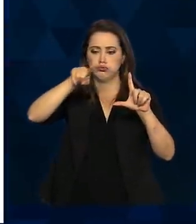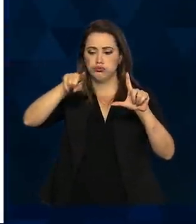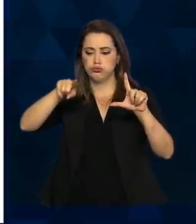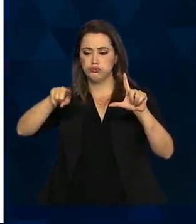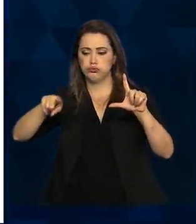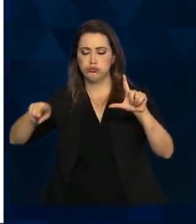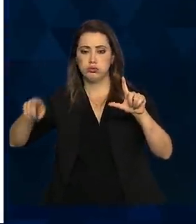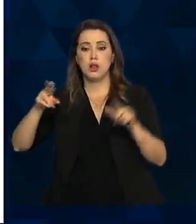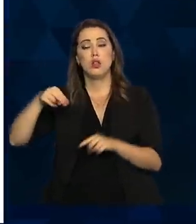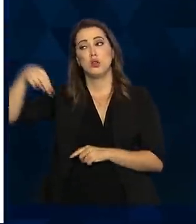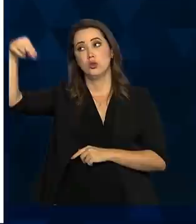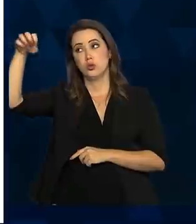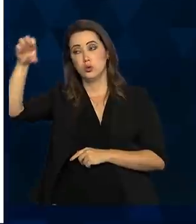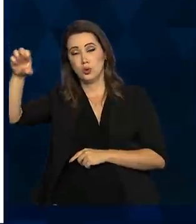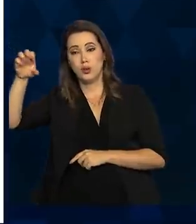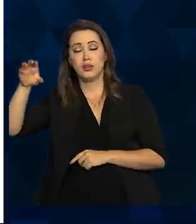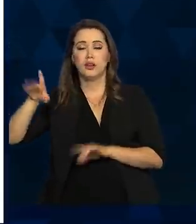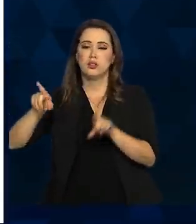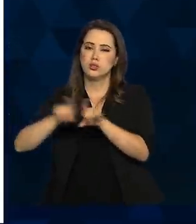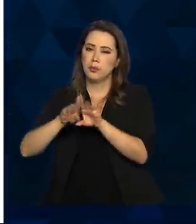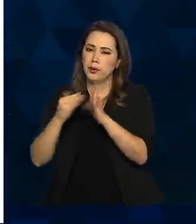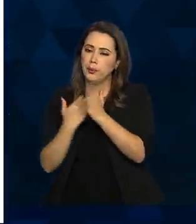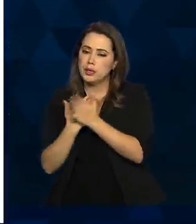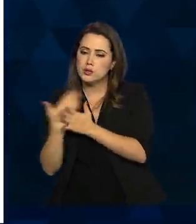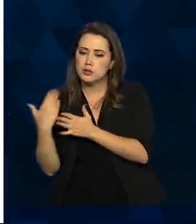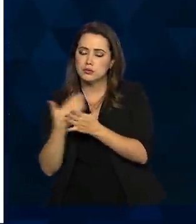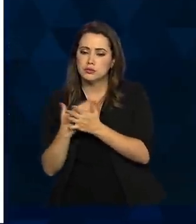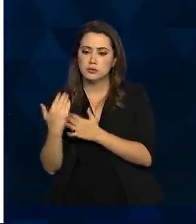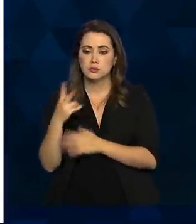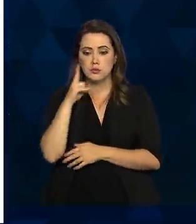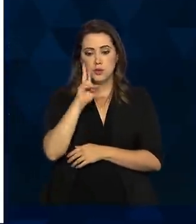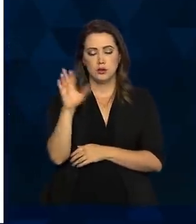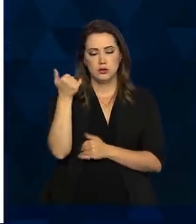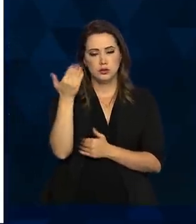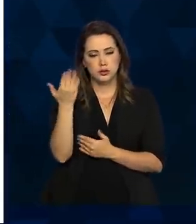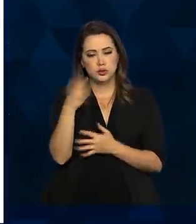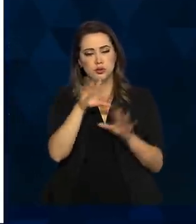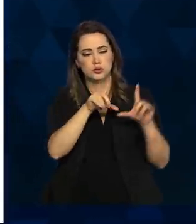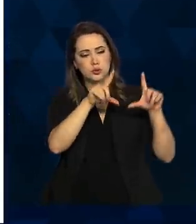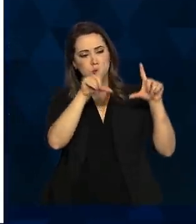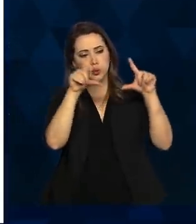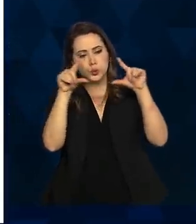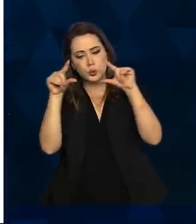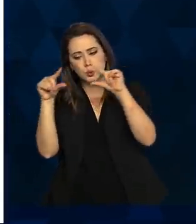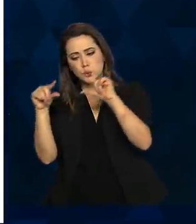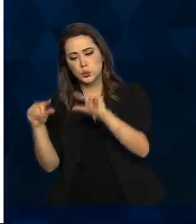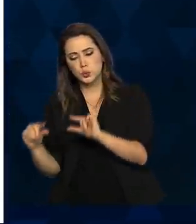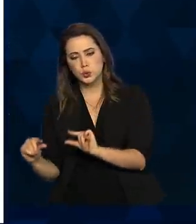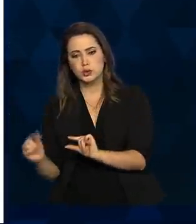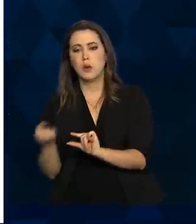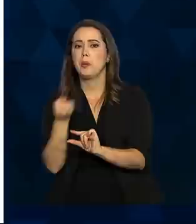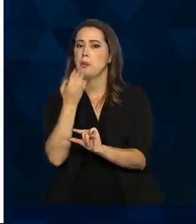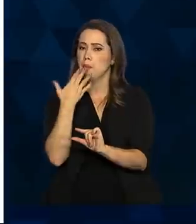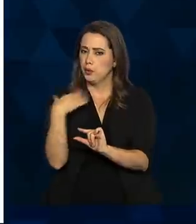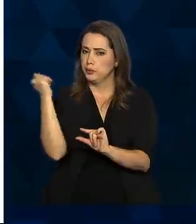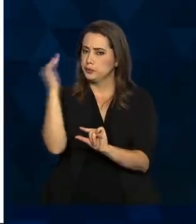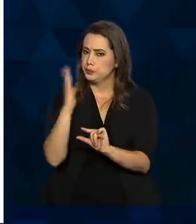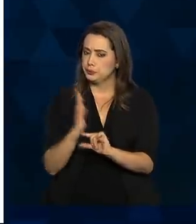Na região nordeste, talvez por aí. Então, essa diminuição da aceleração é um ótimo resultado para o país.